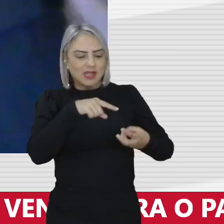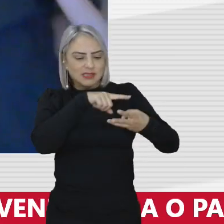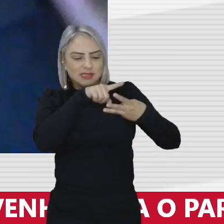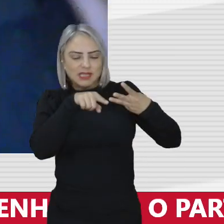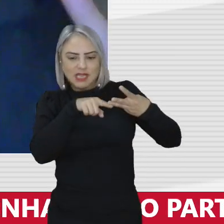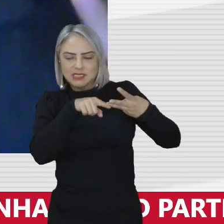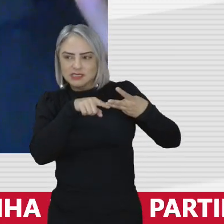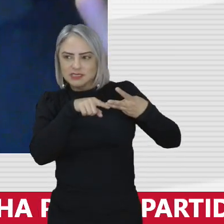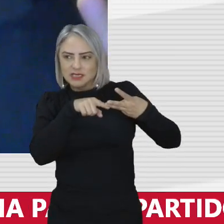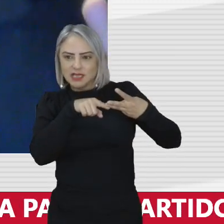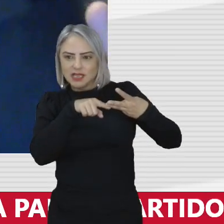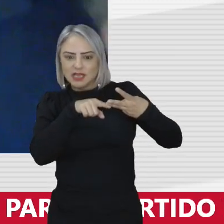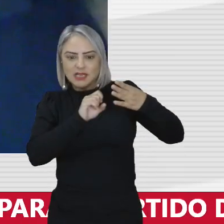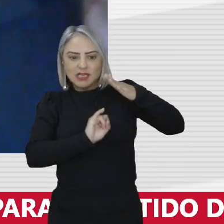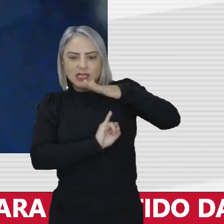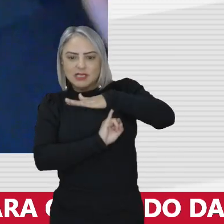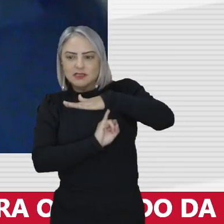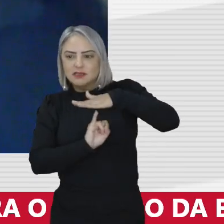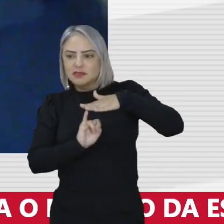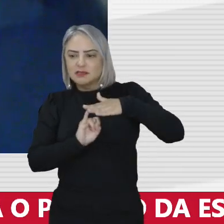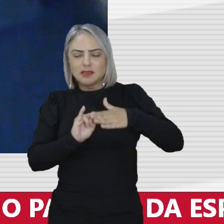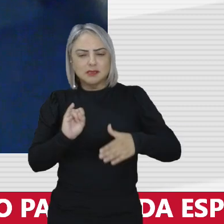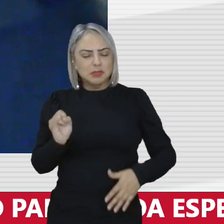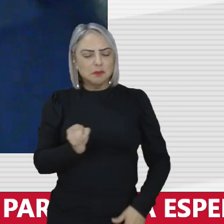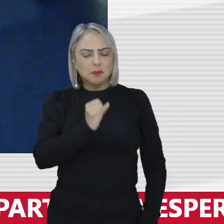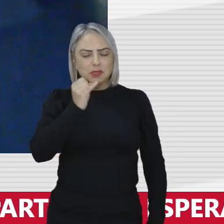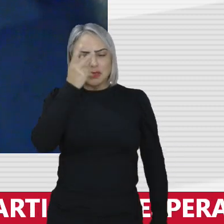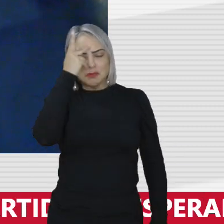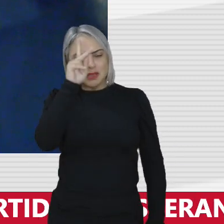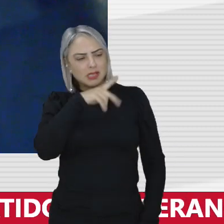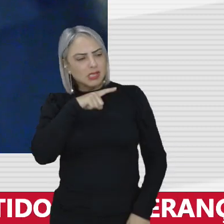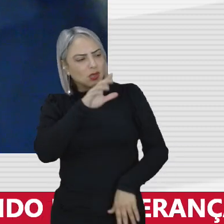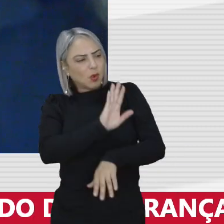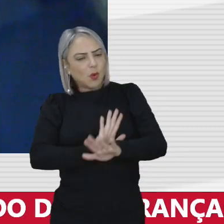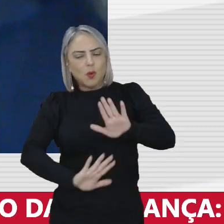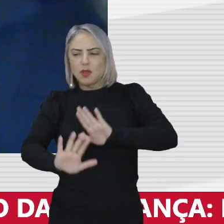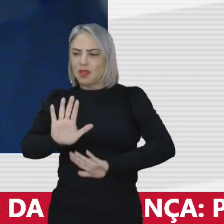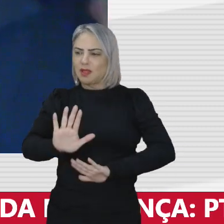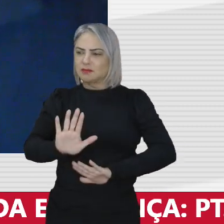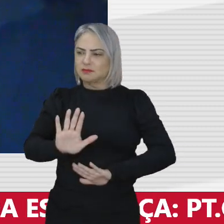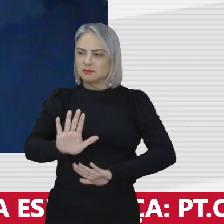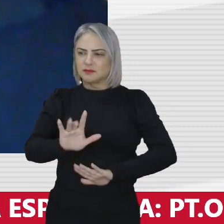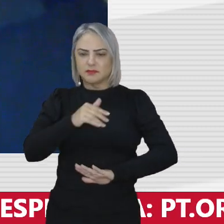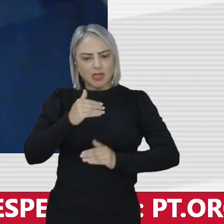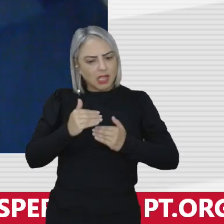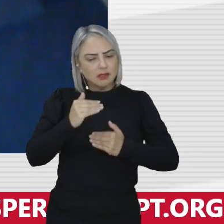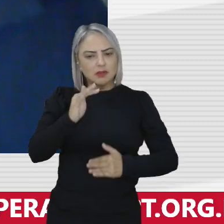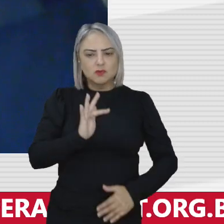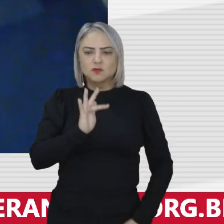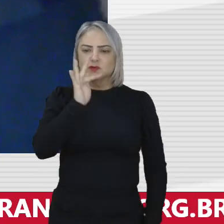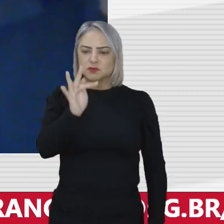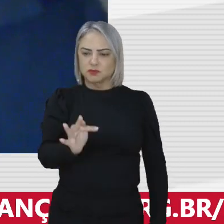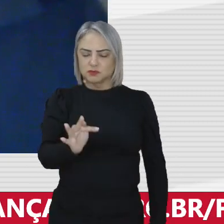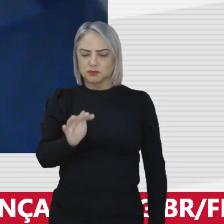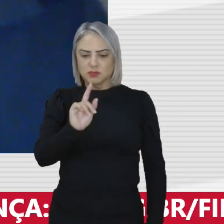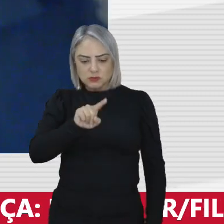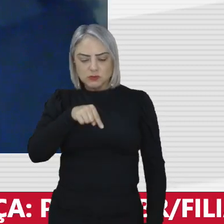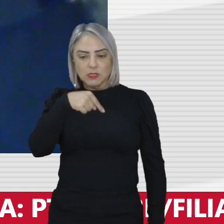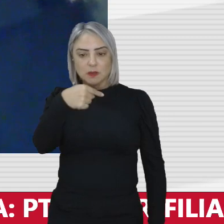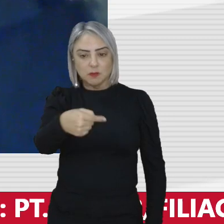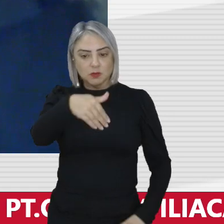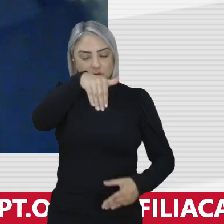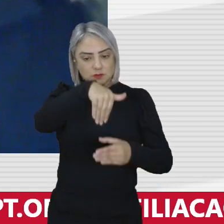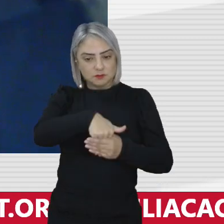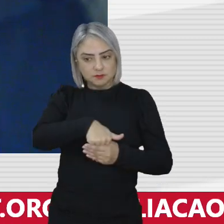três instituições fundamentais para nós cuidarmos daqui pra frente depois de uma